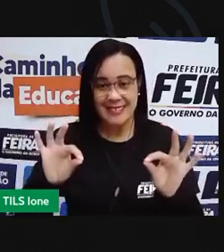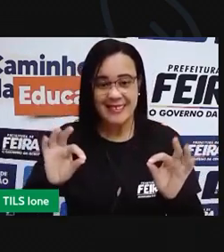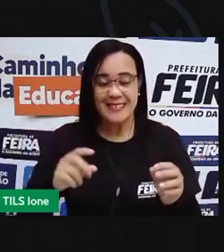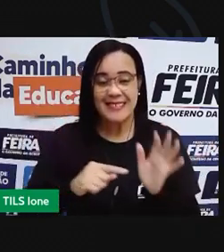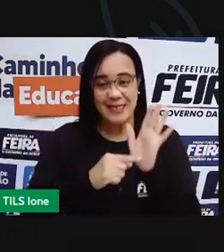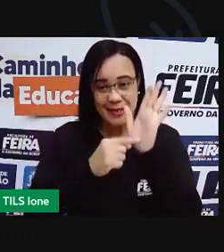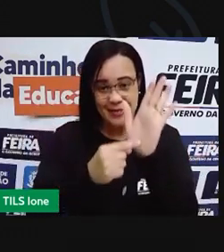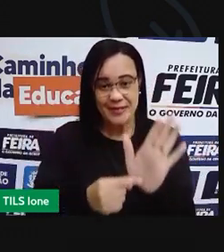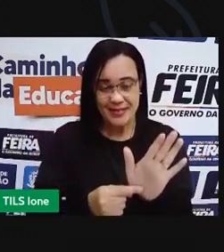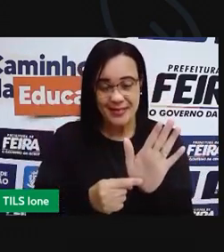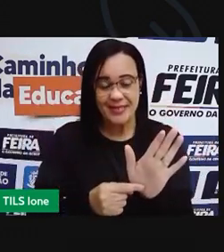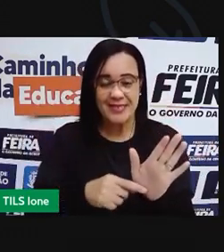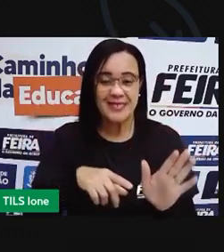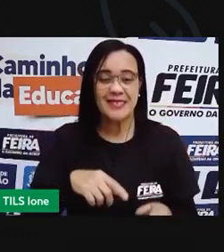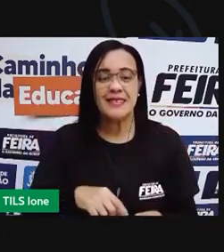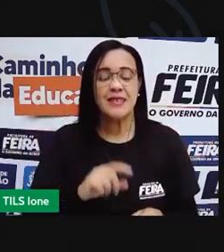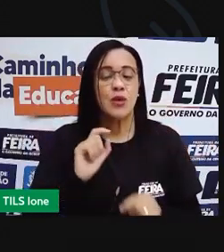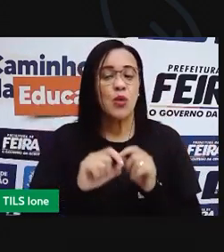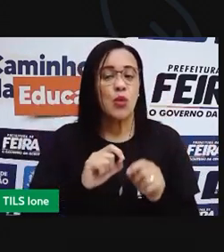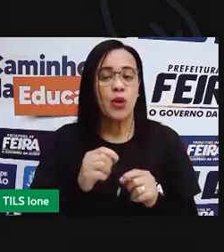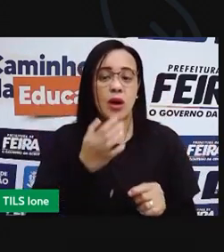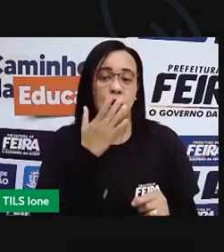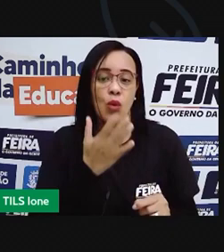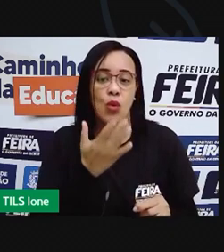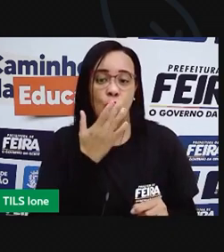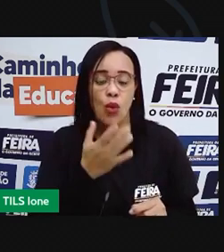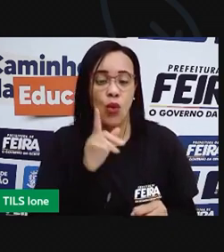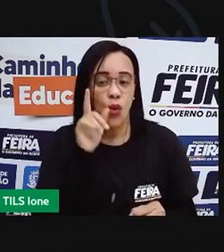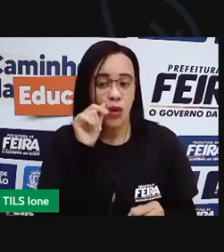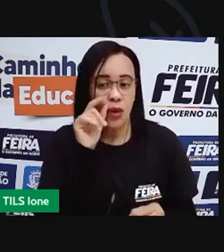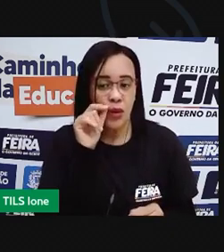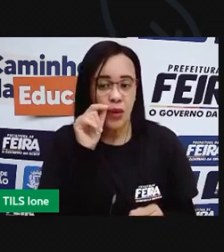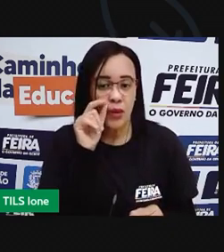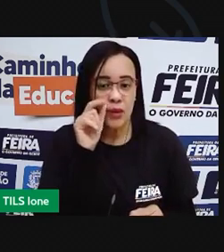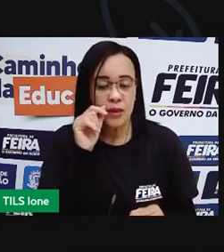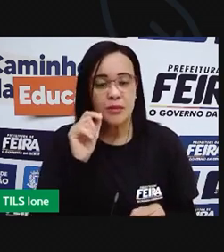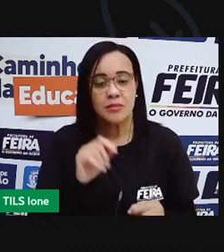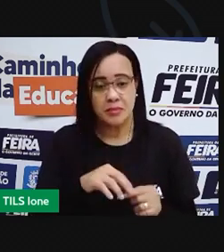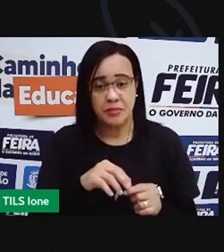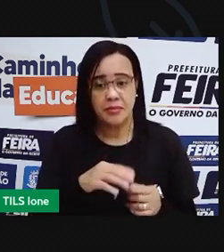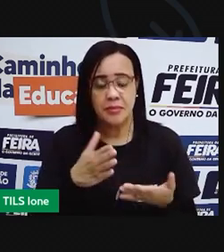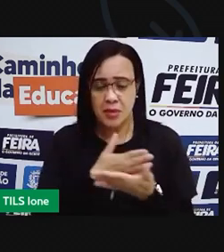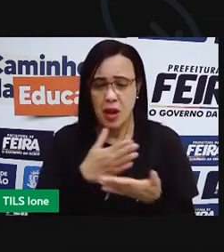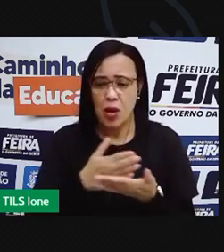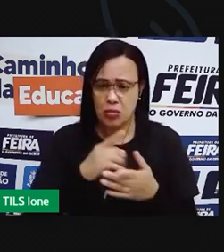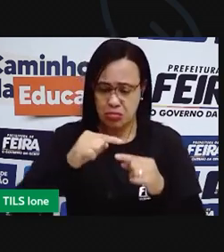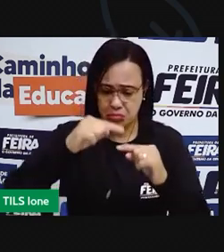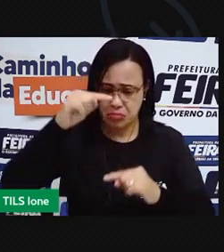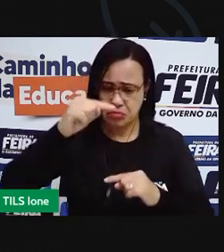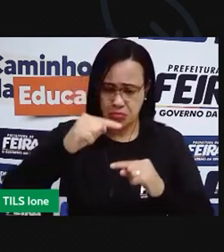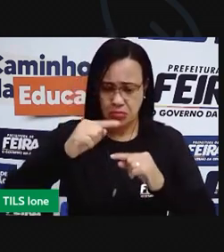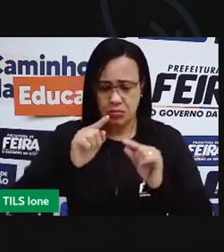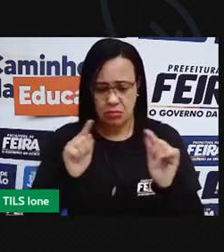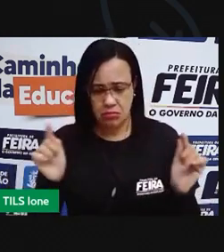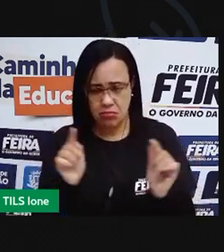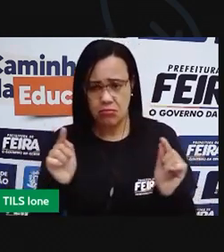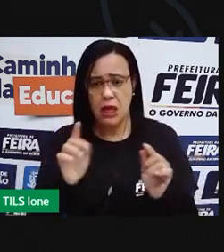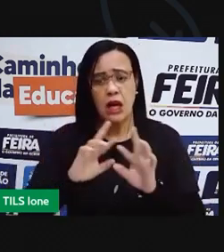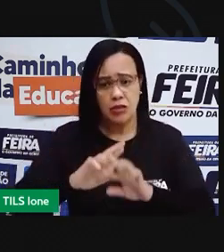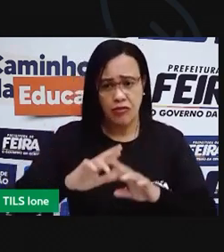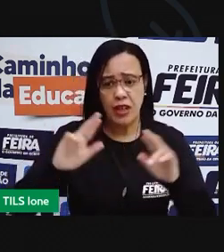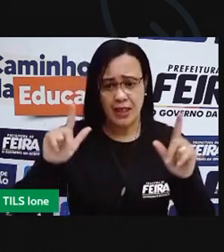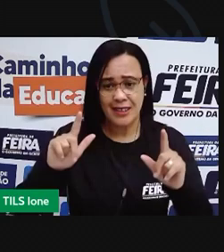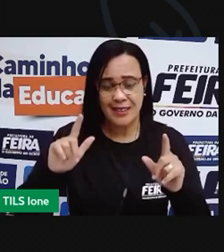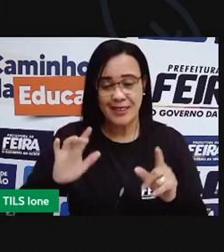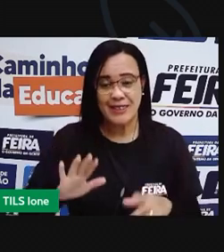início, eu quero mostrar para vocês esses lápis de cores. Vejam que eles têm tamanhos diferentes. Vamos agrupar eles conforme o